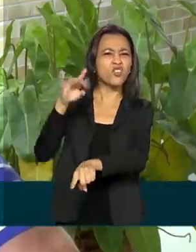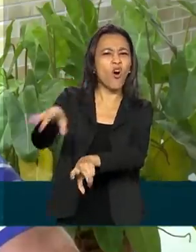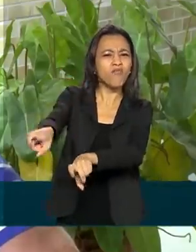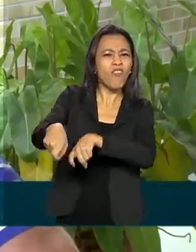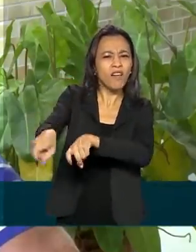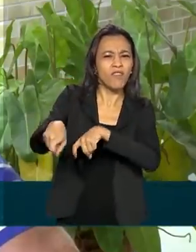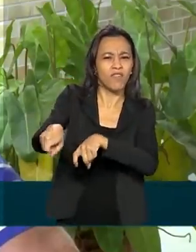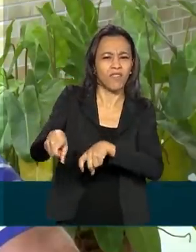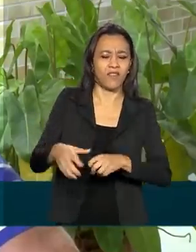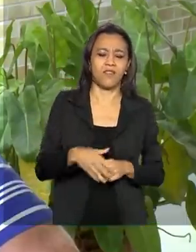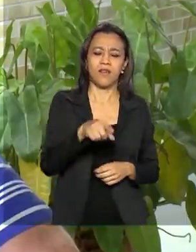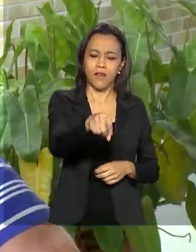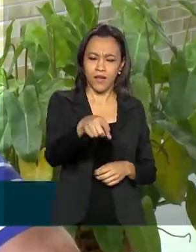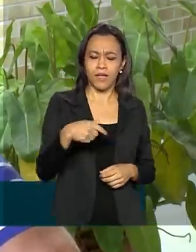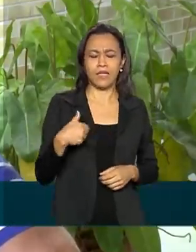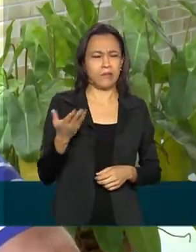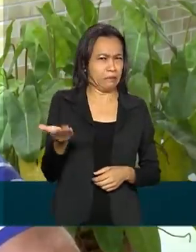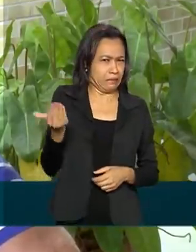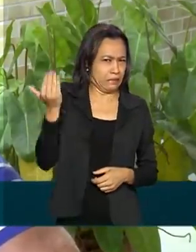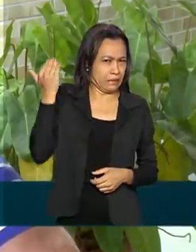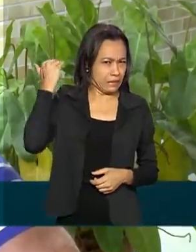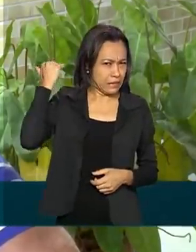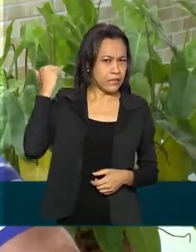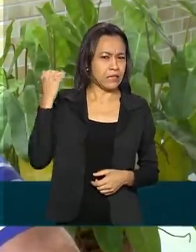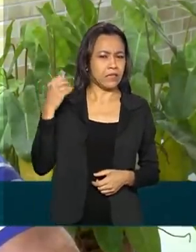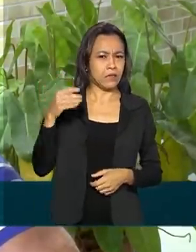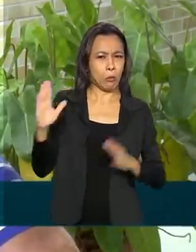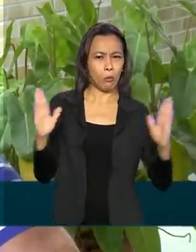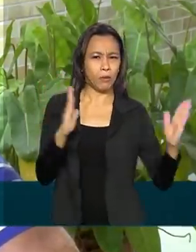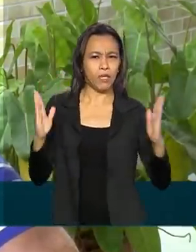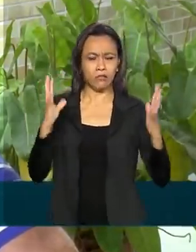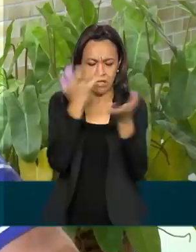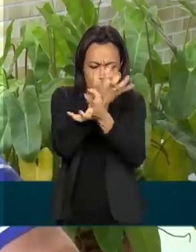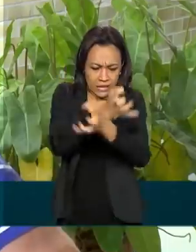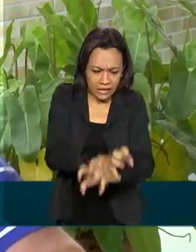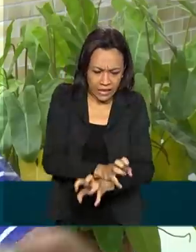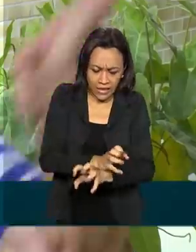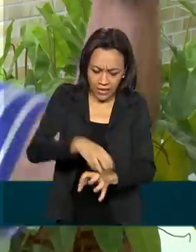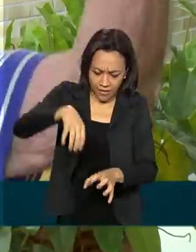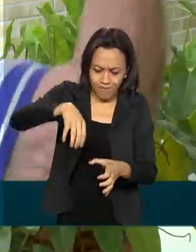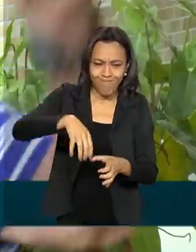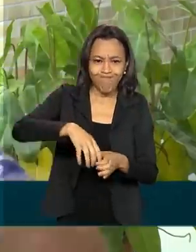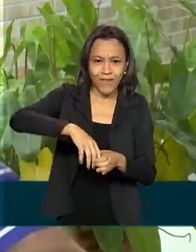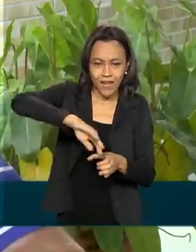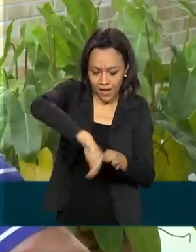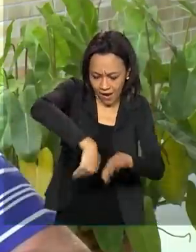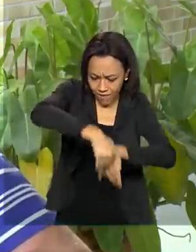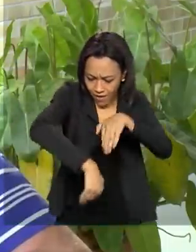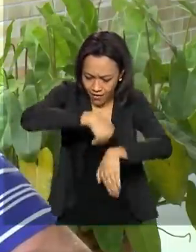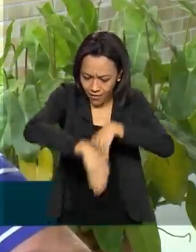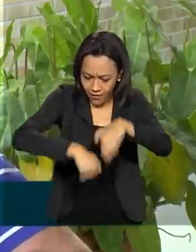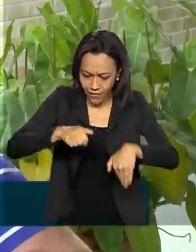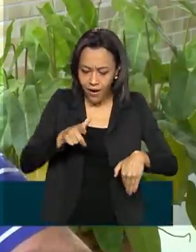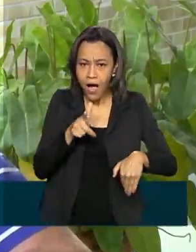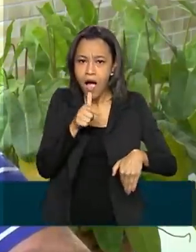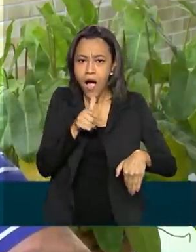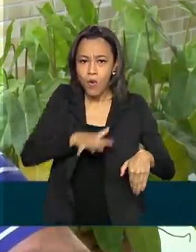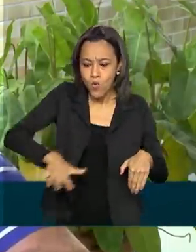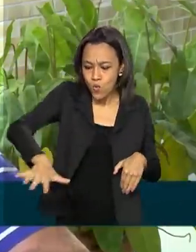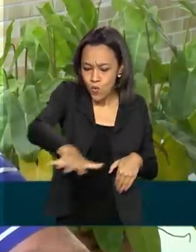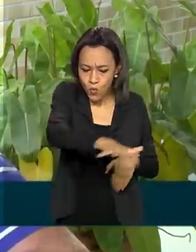Eu consegui água aqui na época da seca, cavava uma cacimba na lagoa, entendeu?